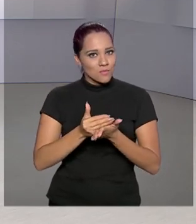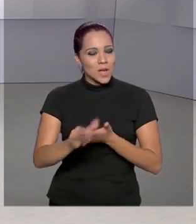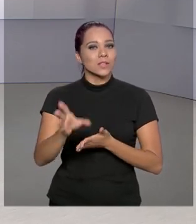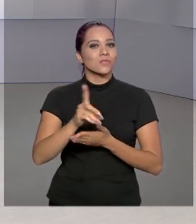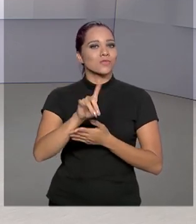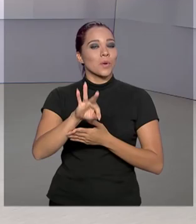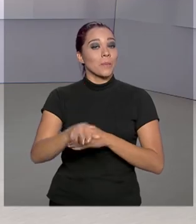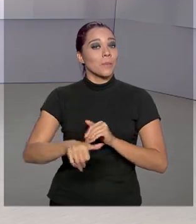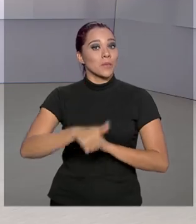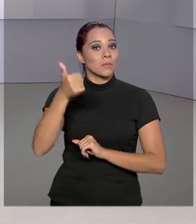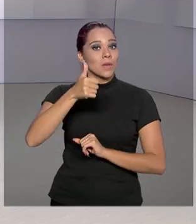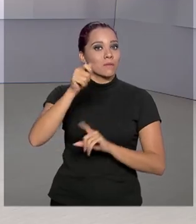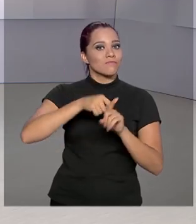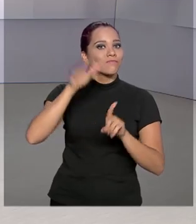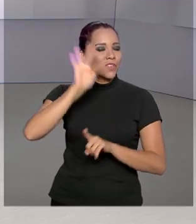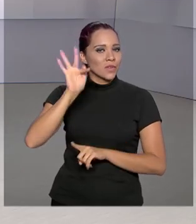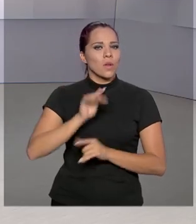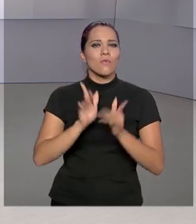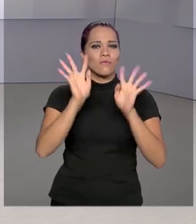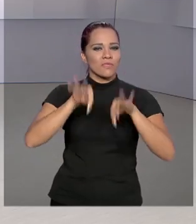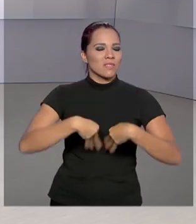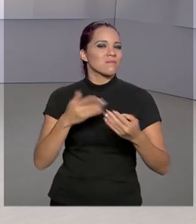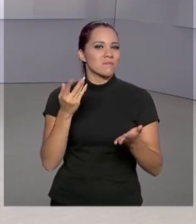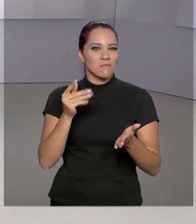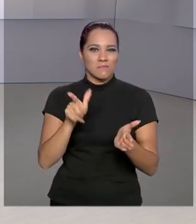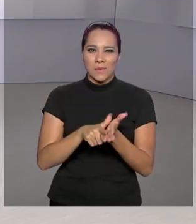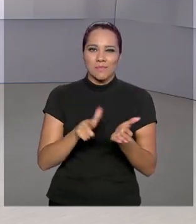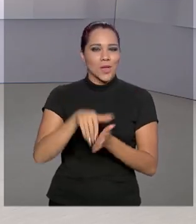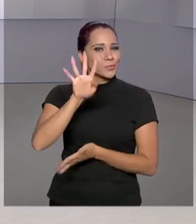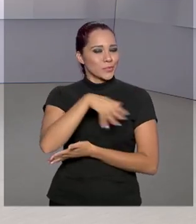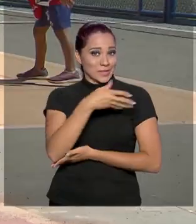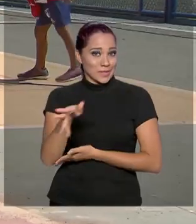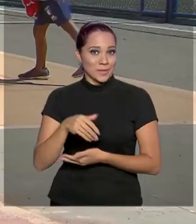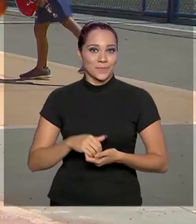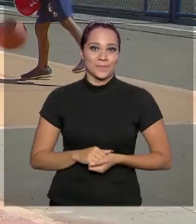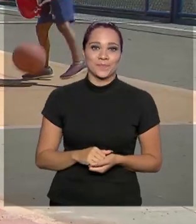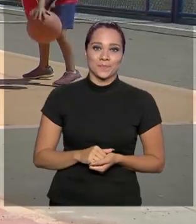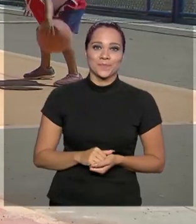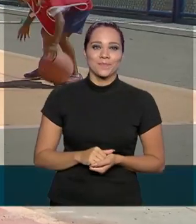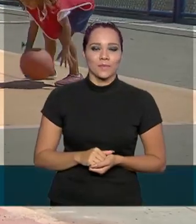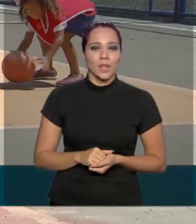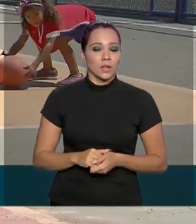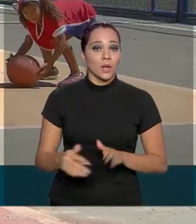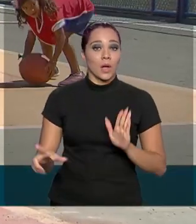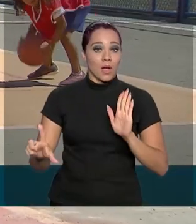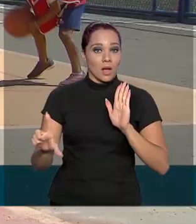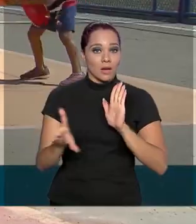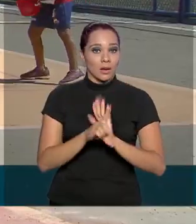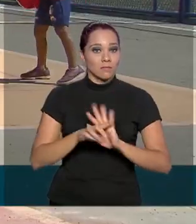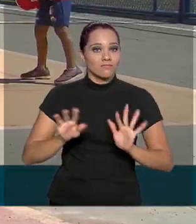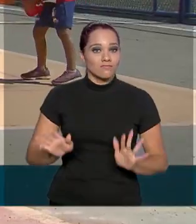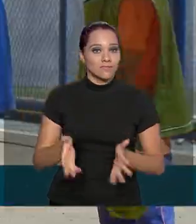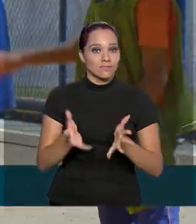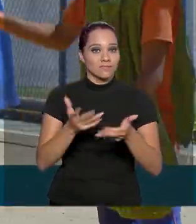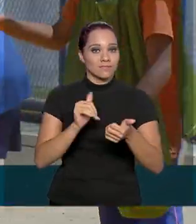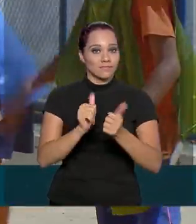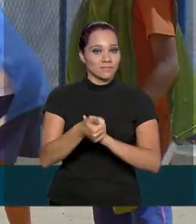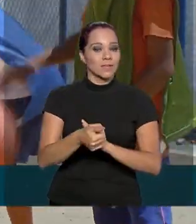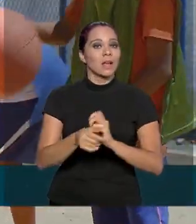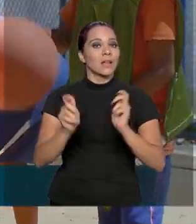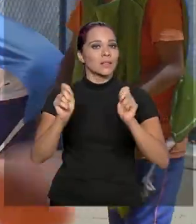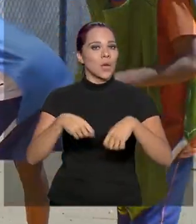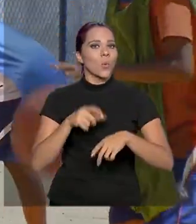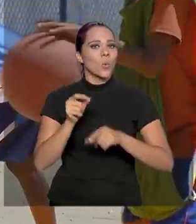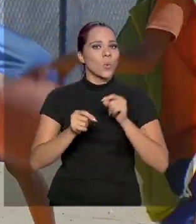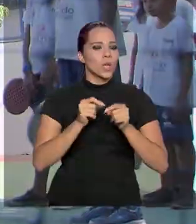no dia 1º de fevereiro. É o fim dos papéis e planilhas. A Lei de Incentivo ao Esporte permite